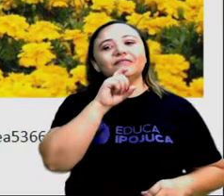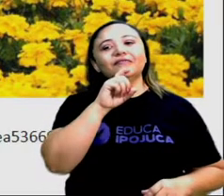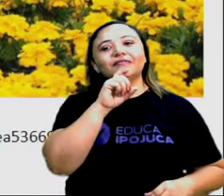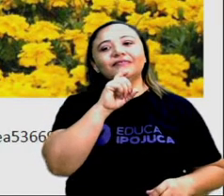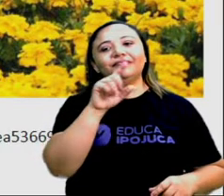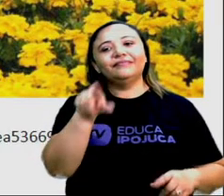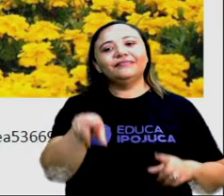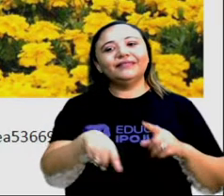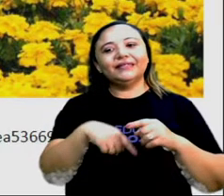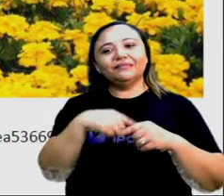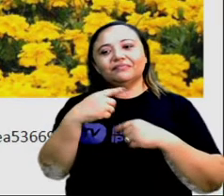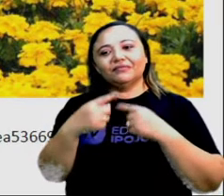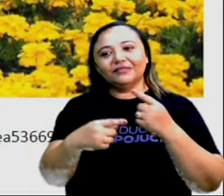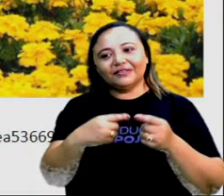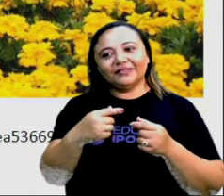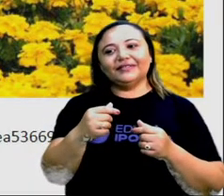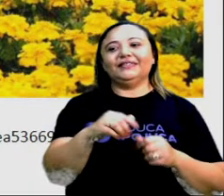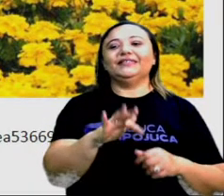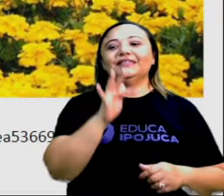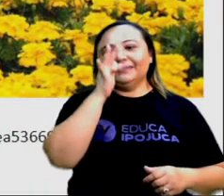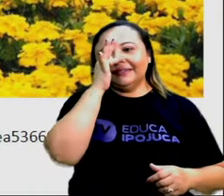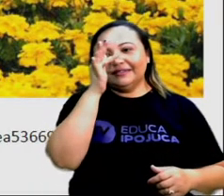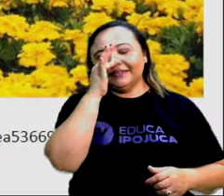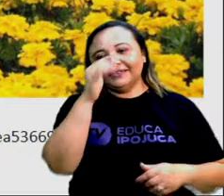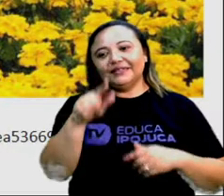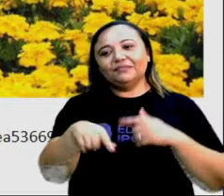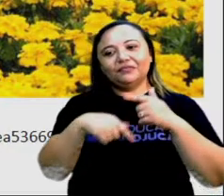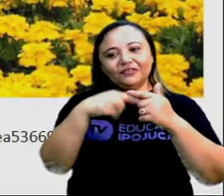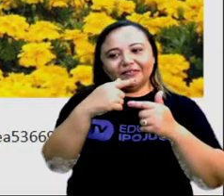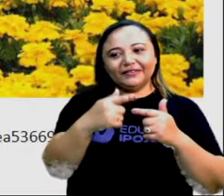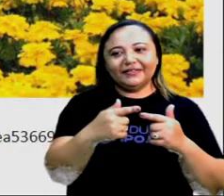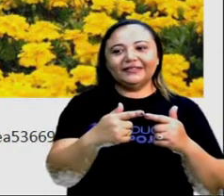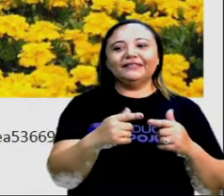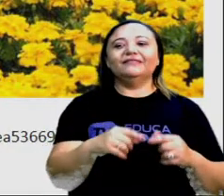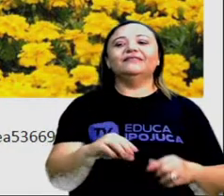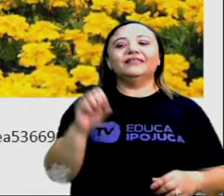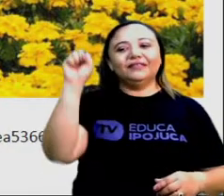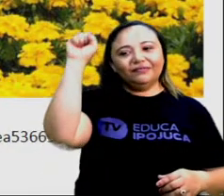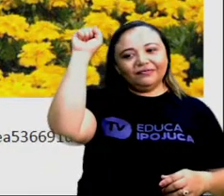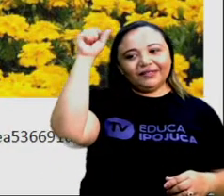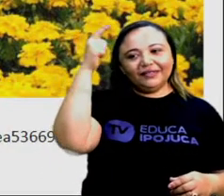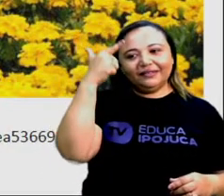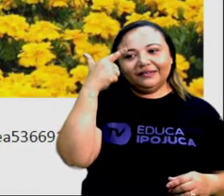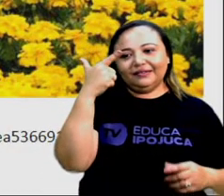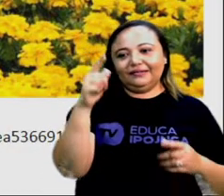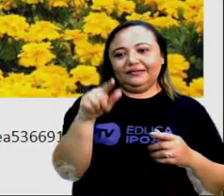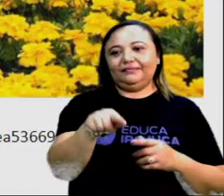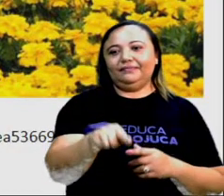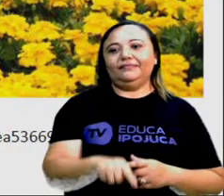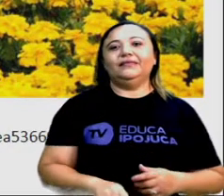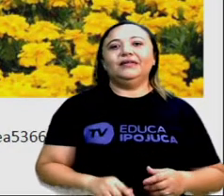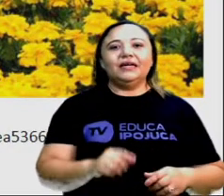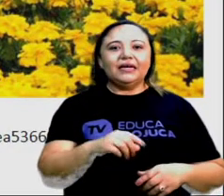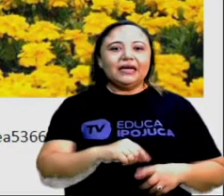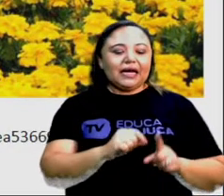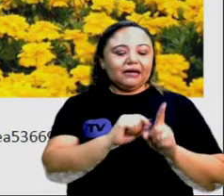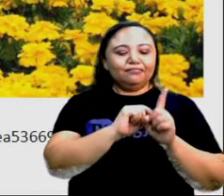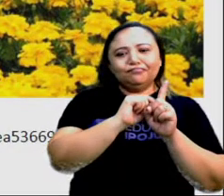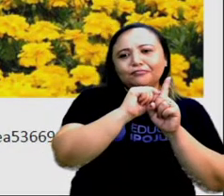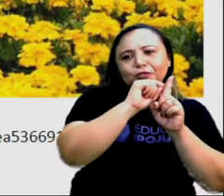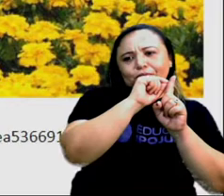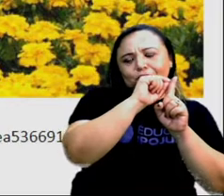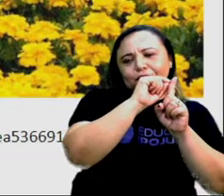Depois do inverno vem a primavera e depois da primavera a gente já sabe que vem o verão. Nesse período as temperaturas